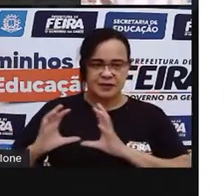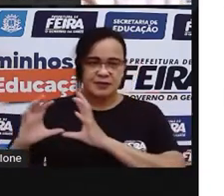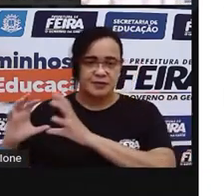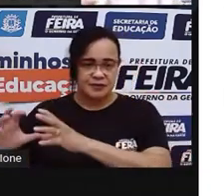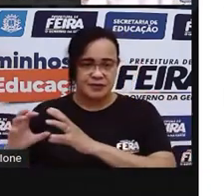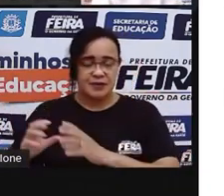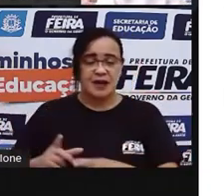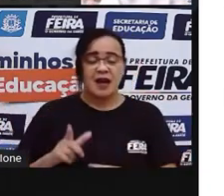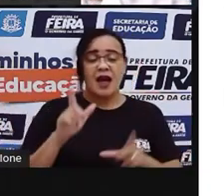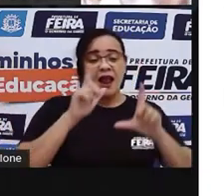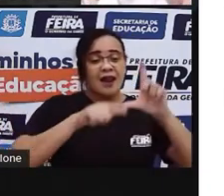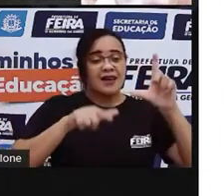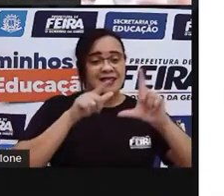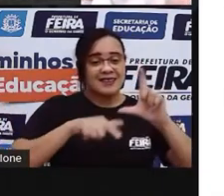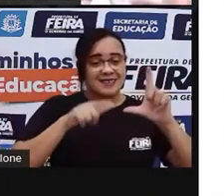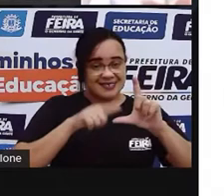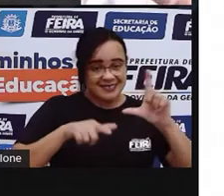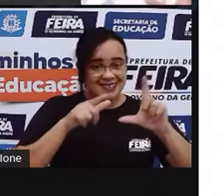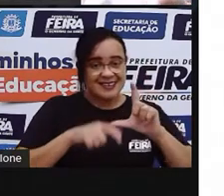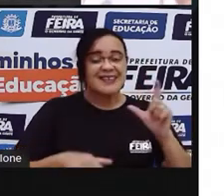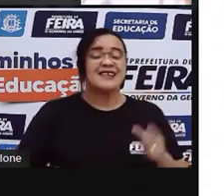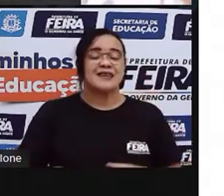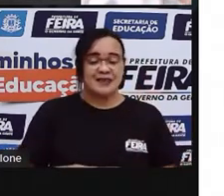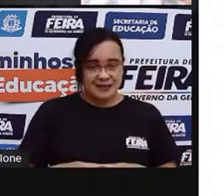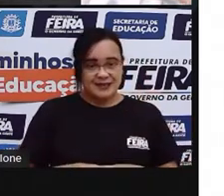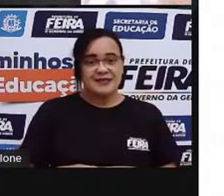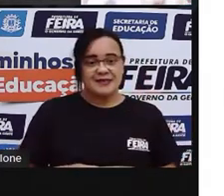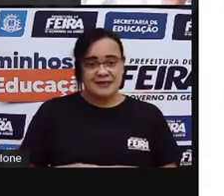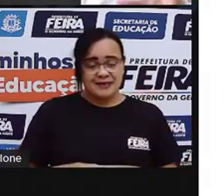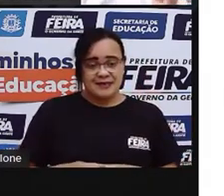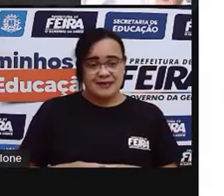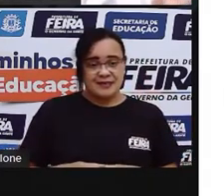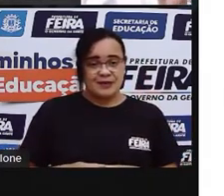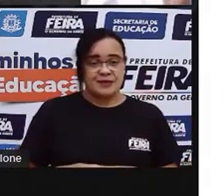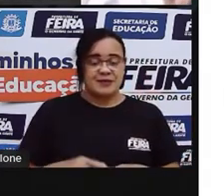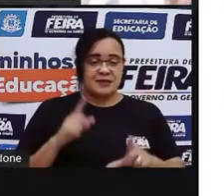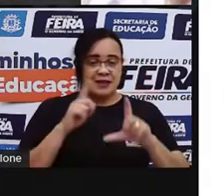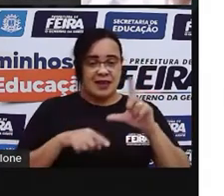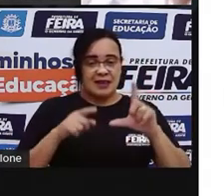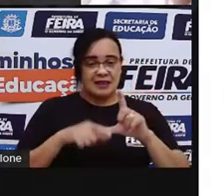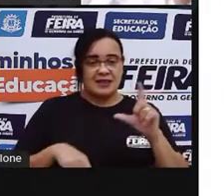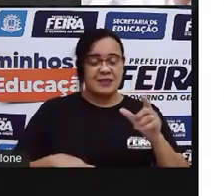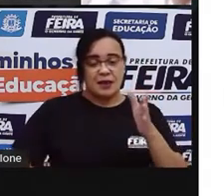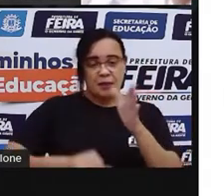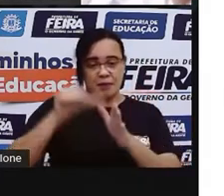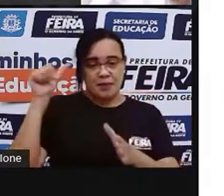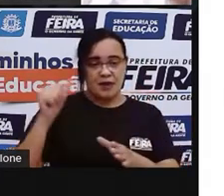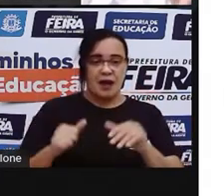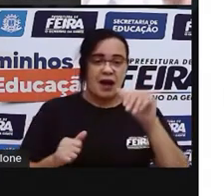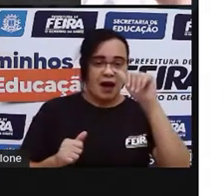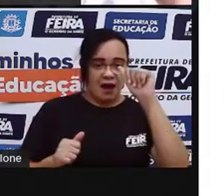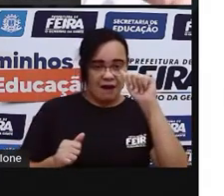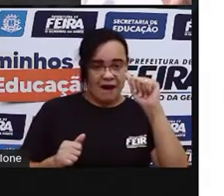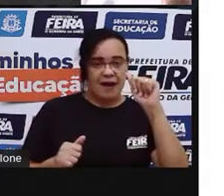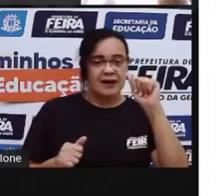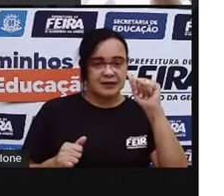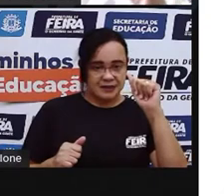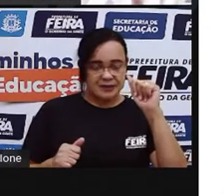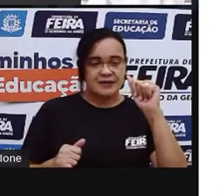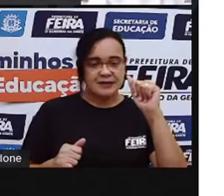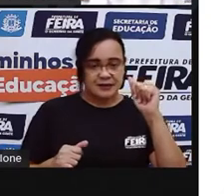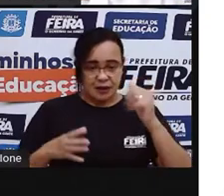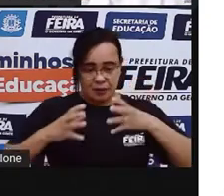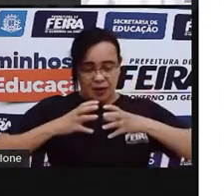letra em ordem alfabetica. E aí, a já falou, por exemplo, eu tô aqui, né? E aí, a primeira letra do alfabeto é a letra A. Então, eu